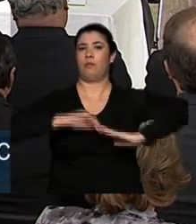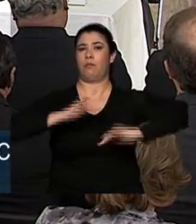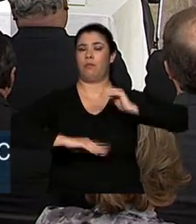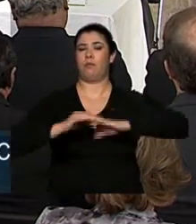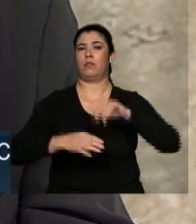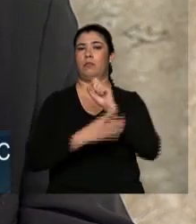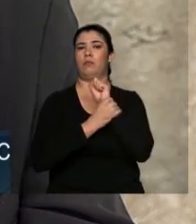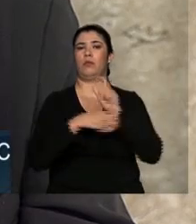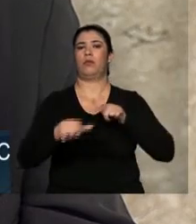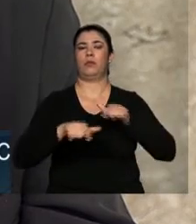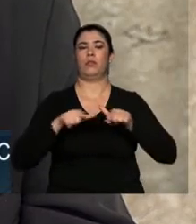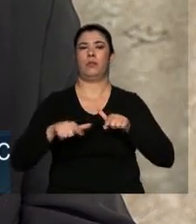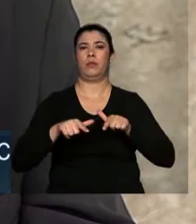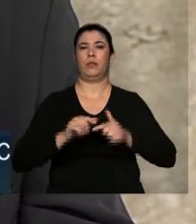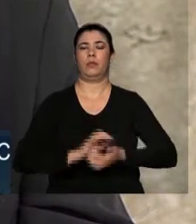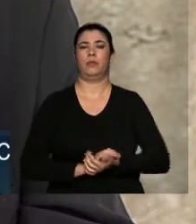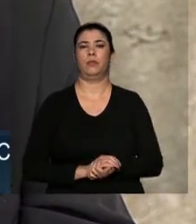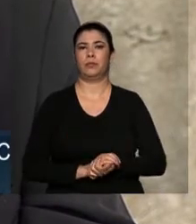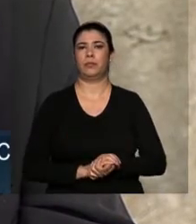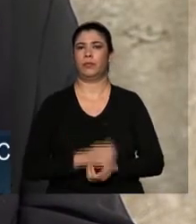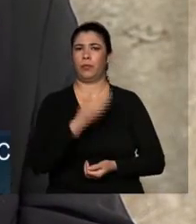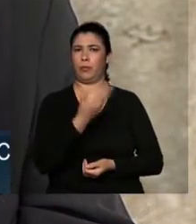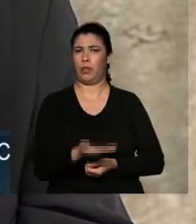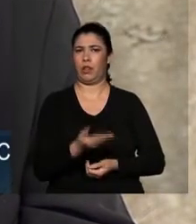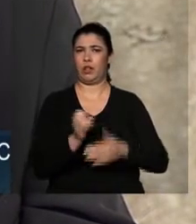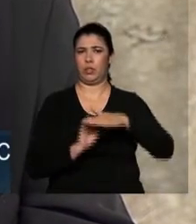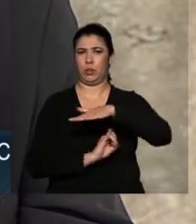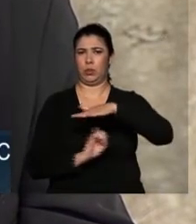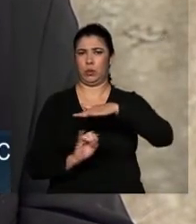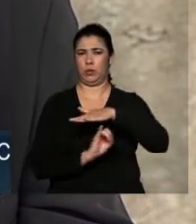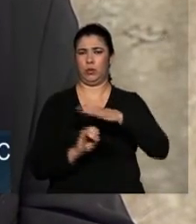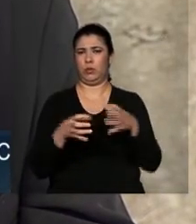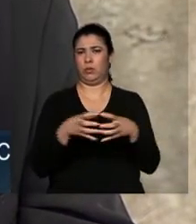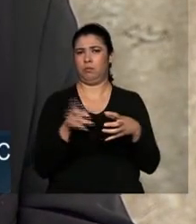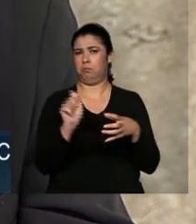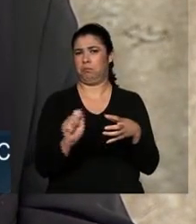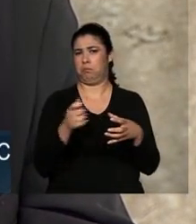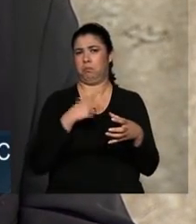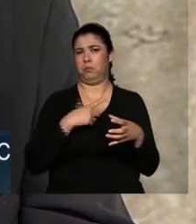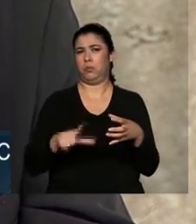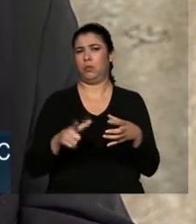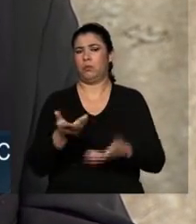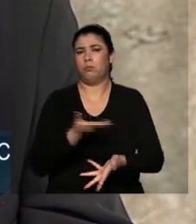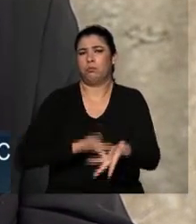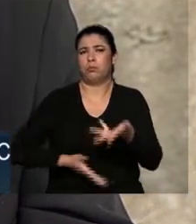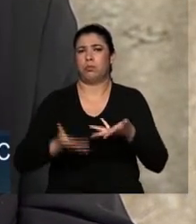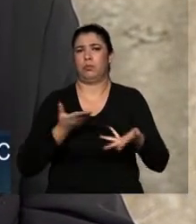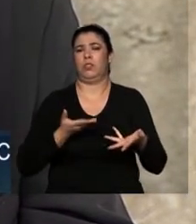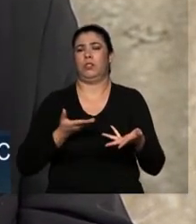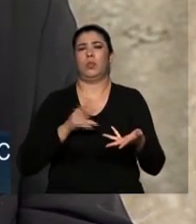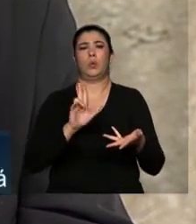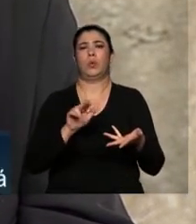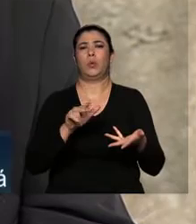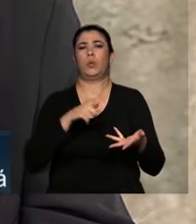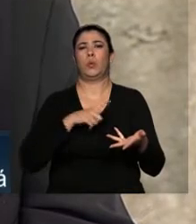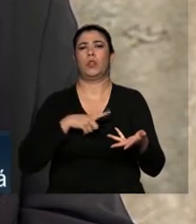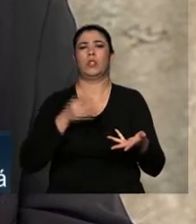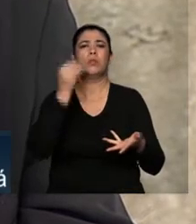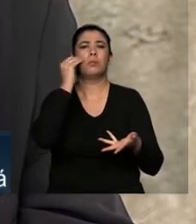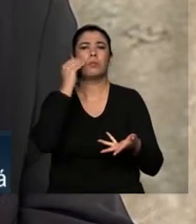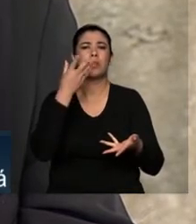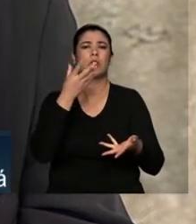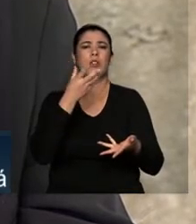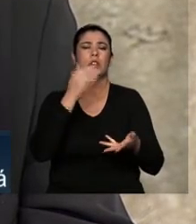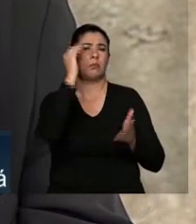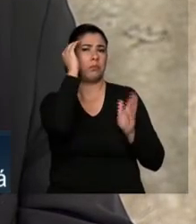pelo trabalho. E essas entidades, naquela altura, não atendiam mais, ou melhor, jamais atenderam essas